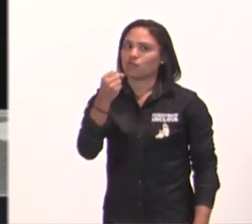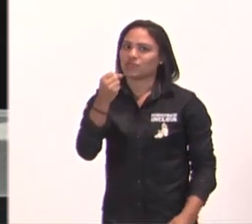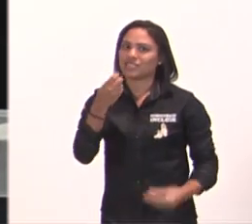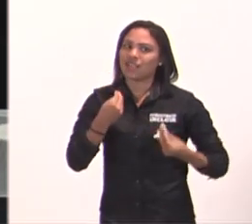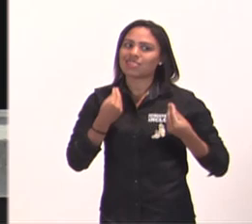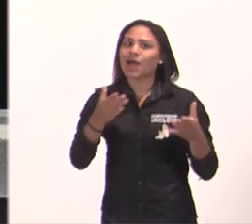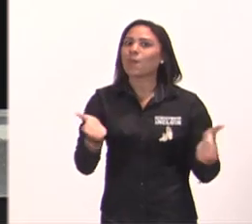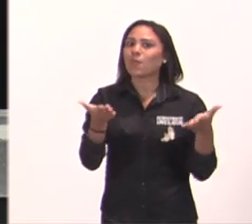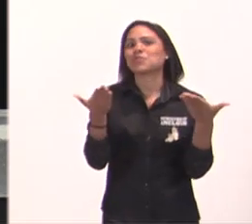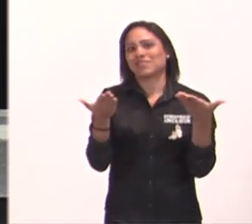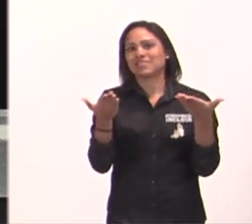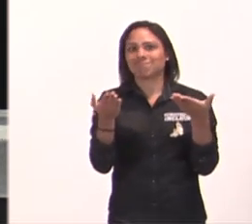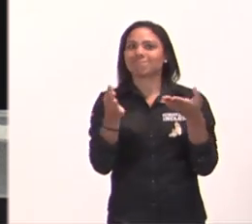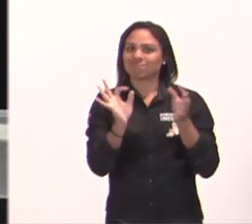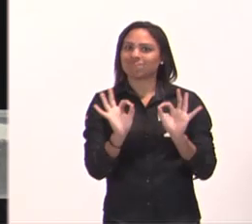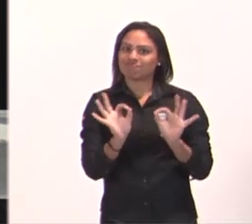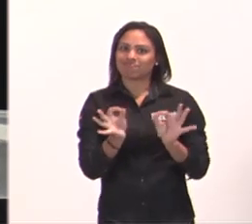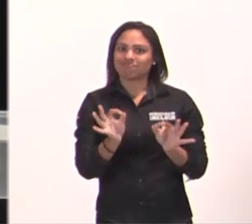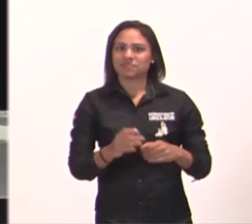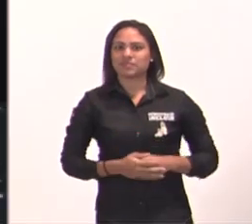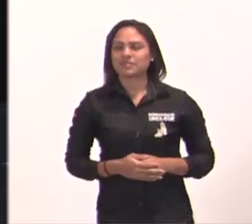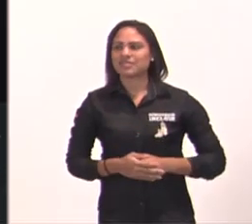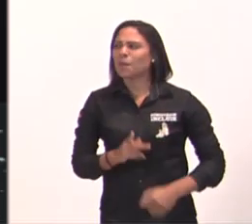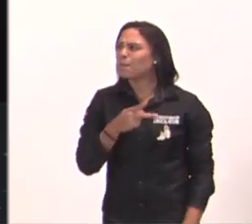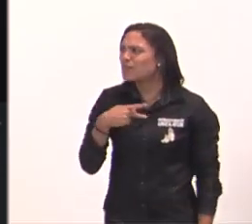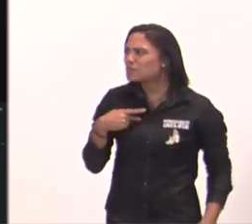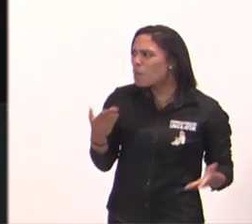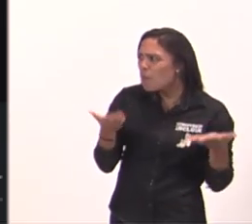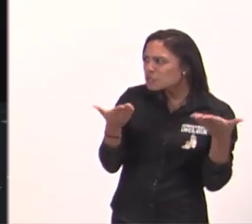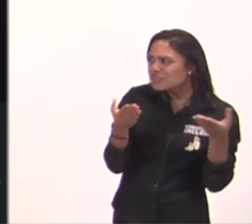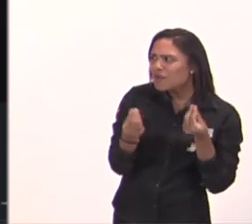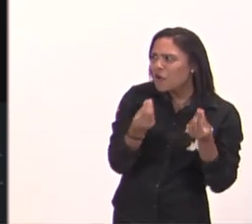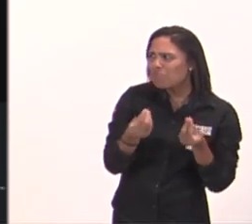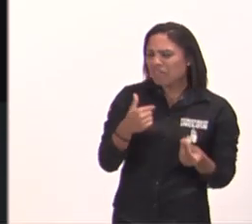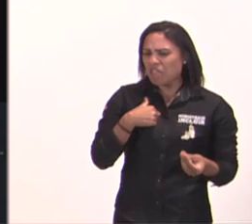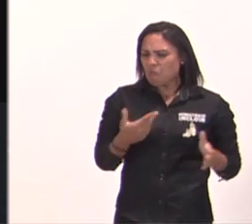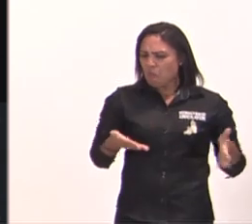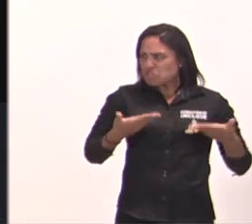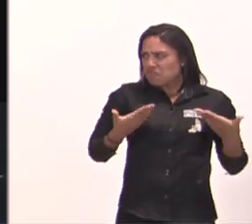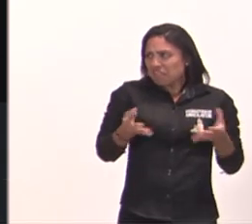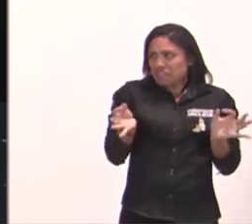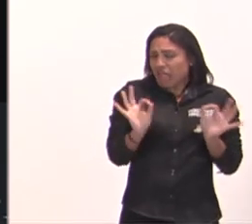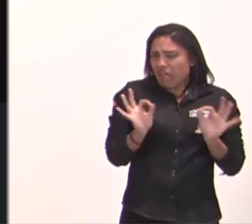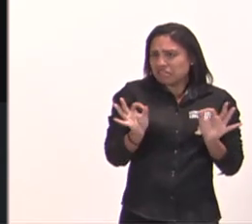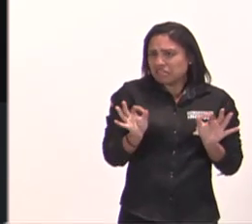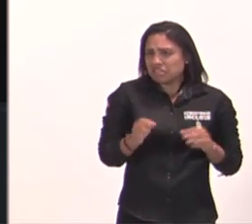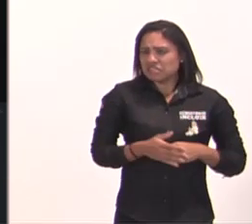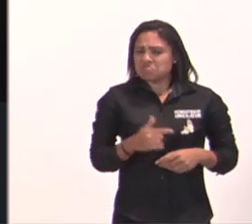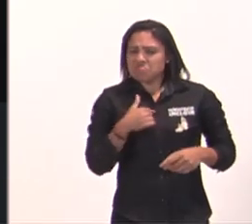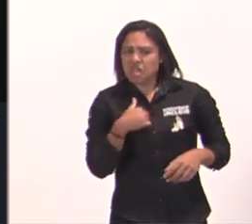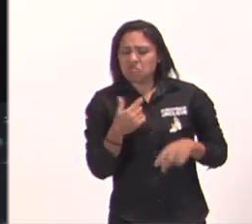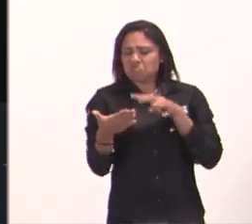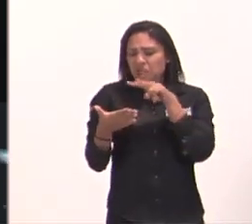pastor motiva, eu não fiquei nem um pouco motivado, eu ouvi essa palavra, achei até um